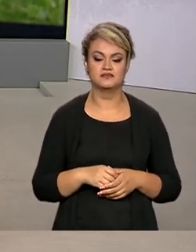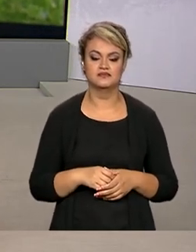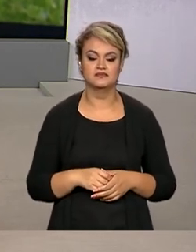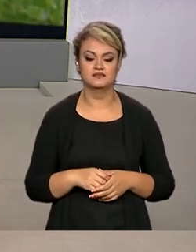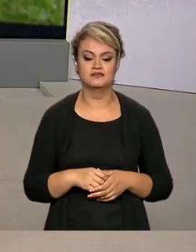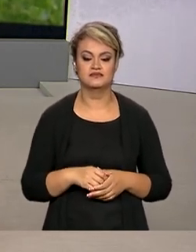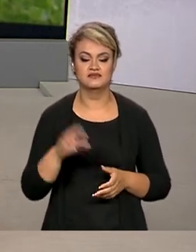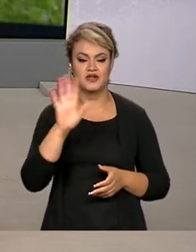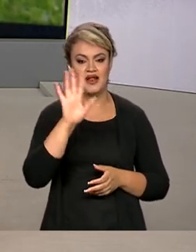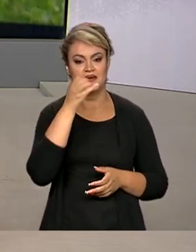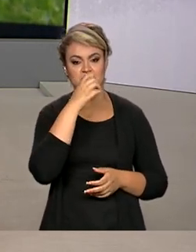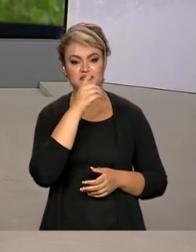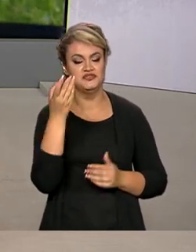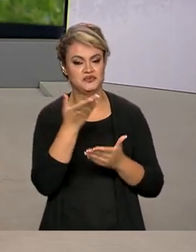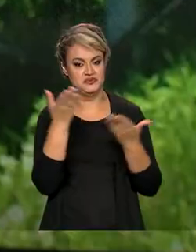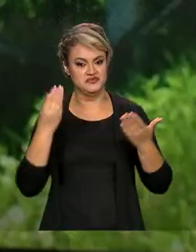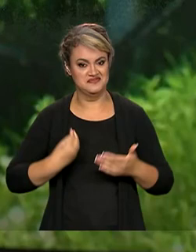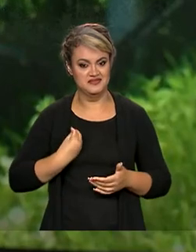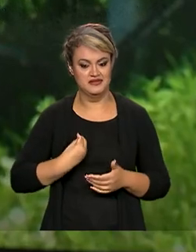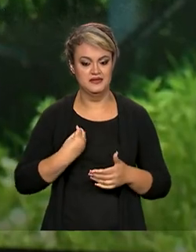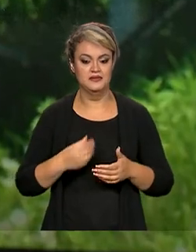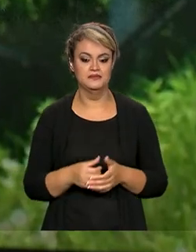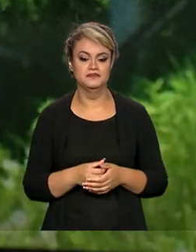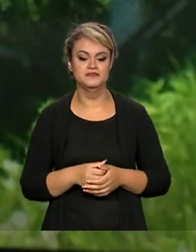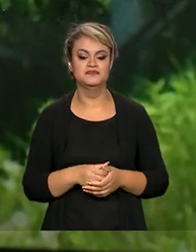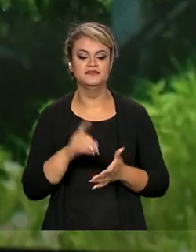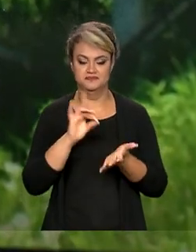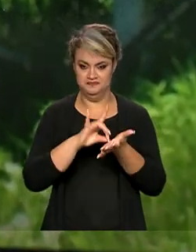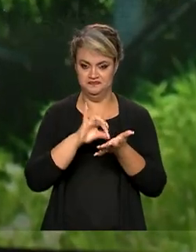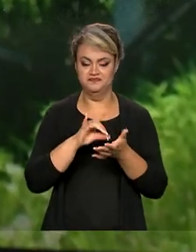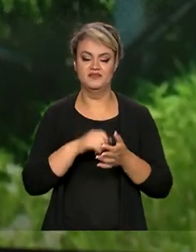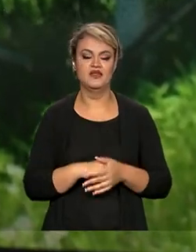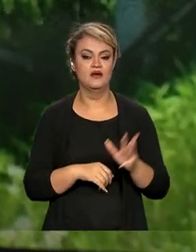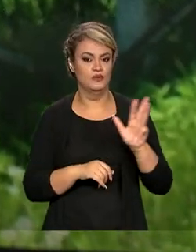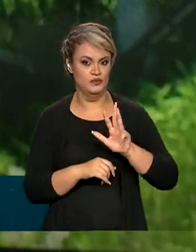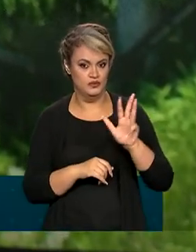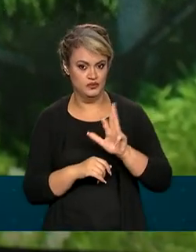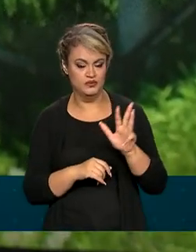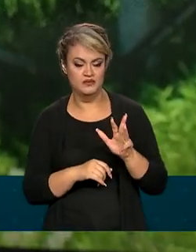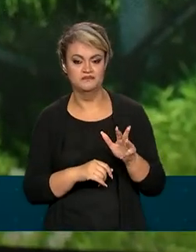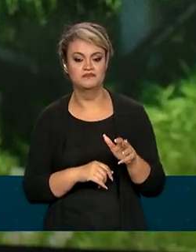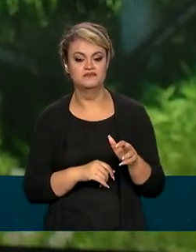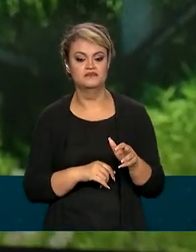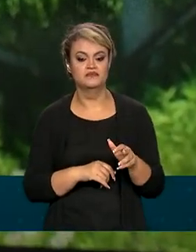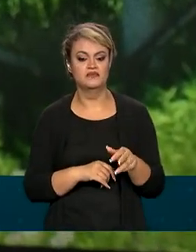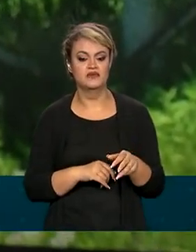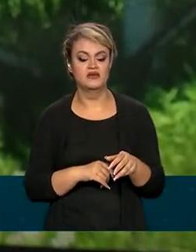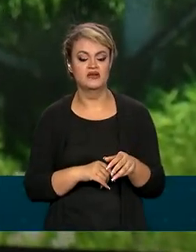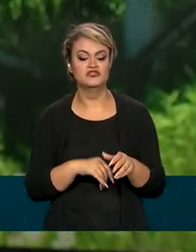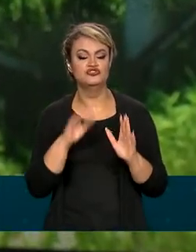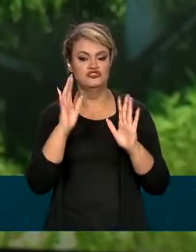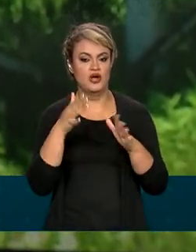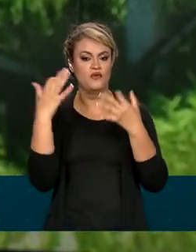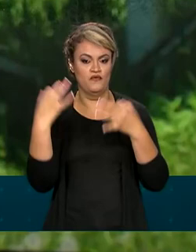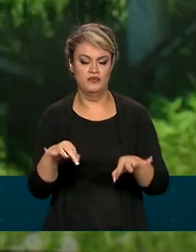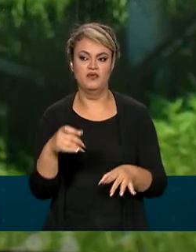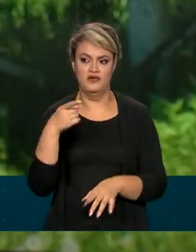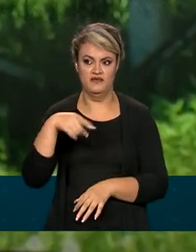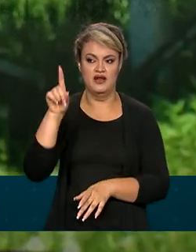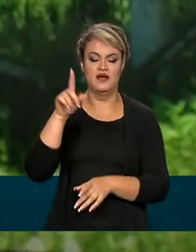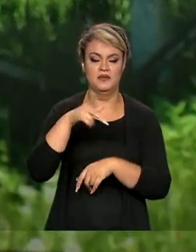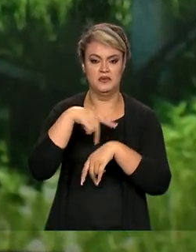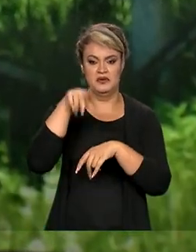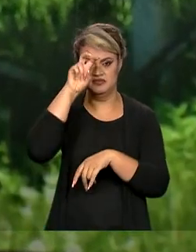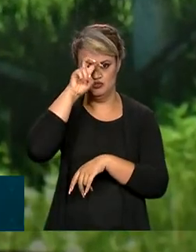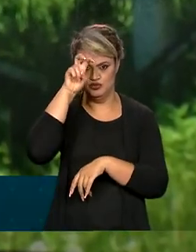Oi, Renata, bom dia para você, bom dia a todos que nos acompanham. É isso mesmo, o presidente eleito, Luiz Inácio Lula da Silva, já confirmou a participação na